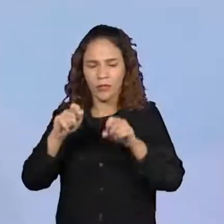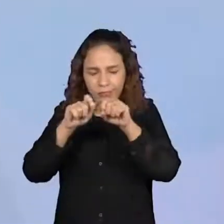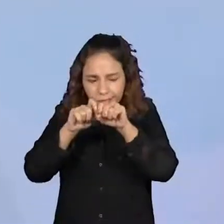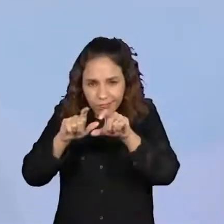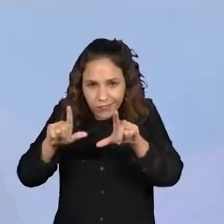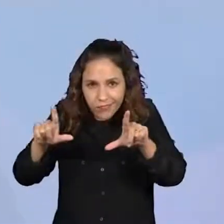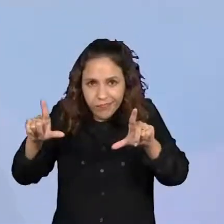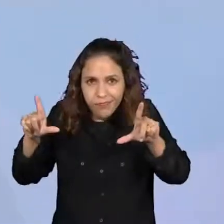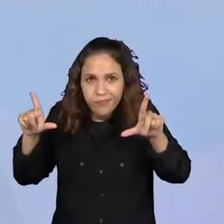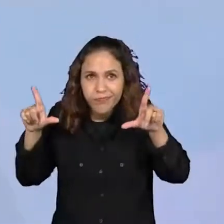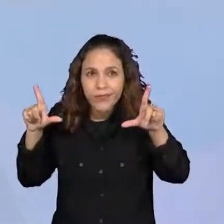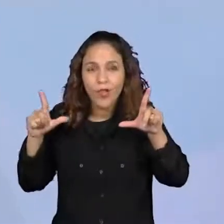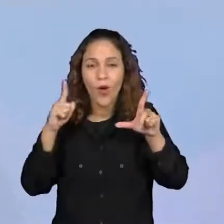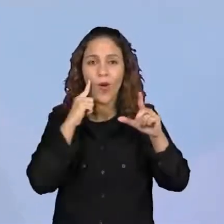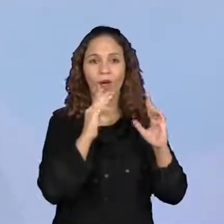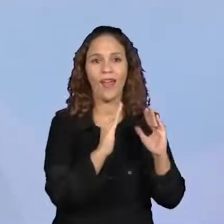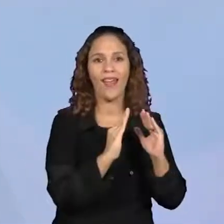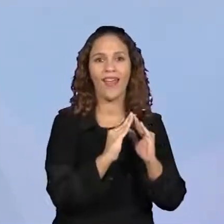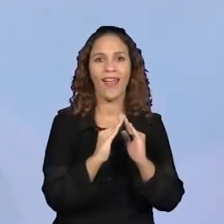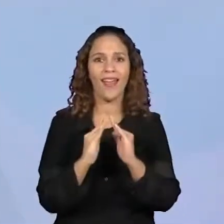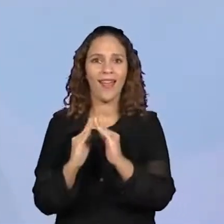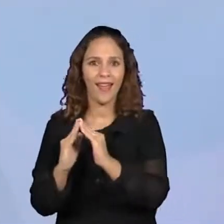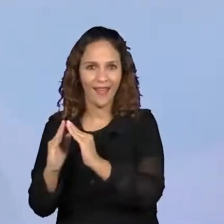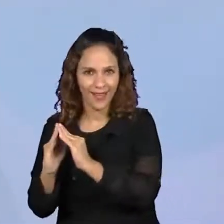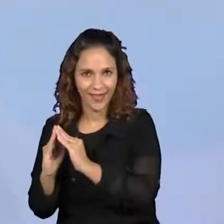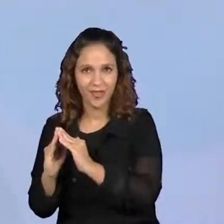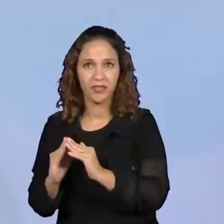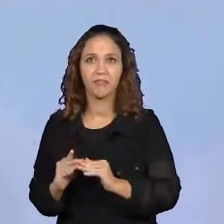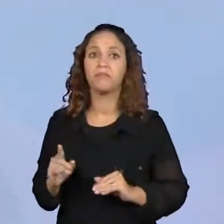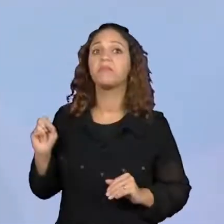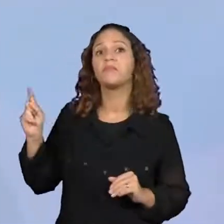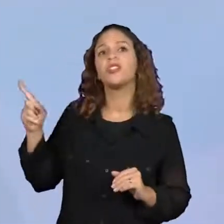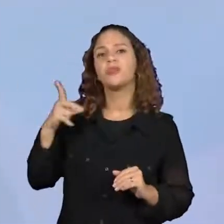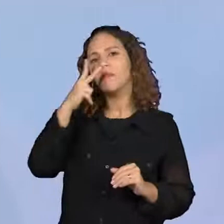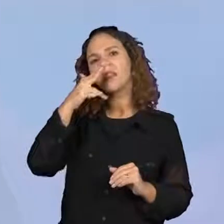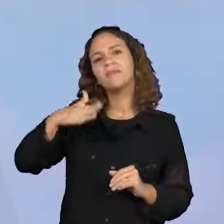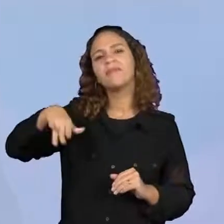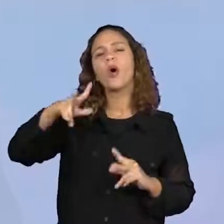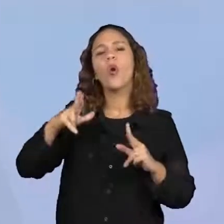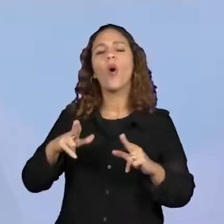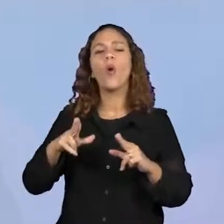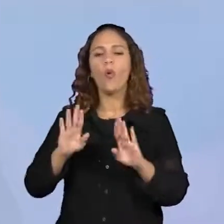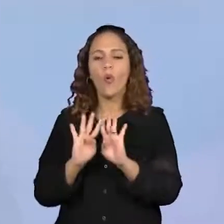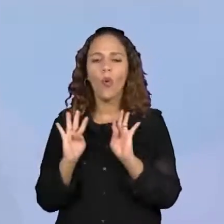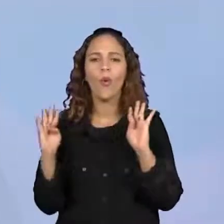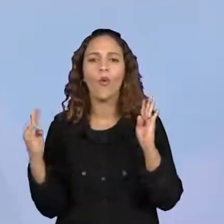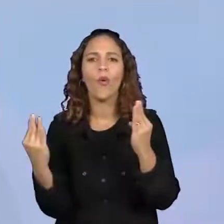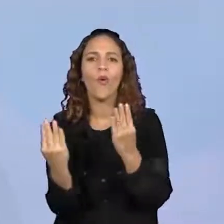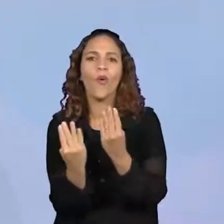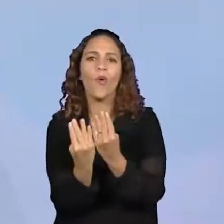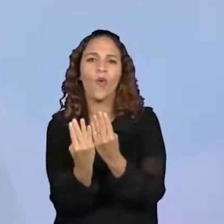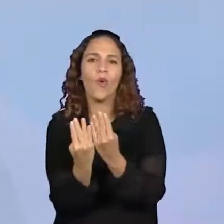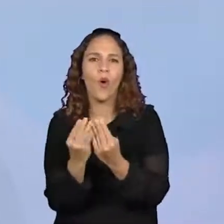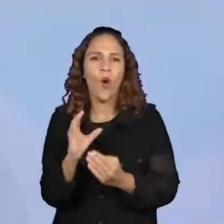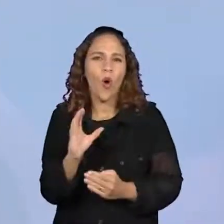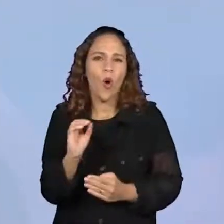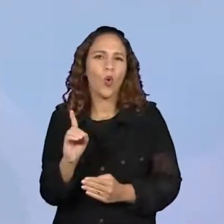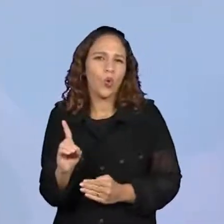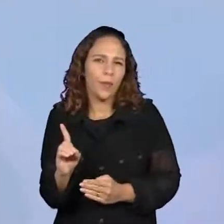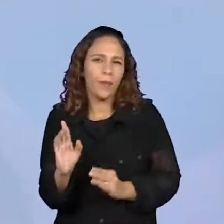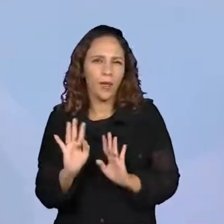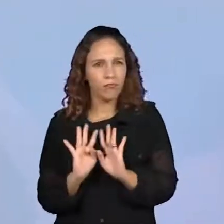de pertinho aqui nas casas. Nós temos ali, quem sabe, um residencial. Temos algumas casinhas ali bem